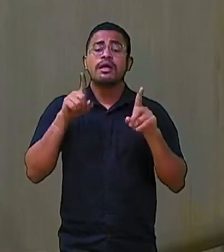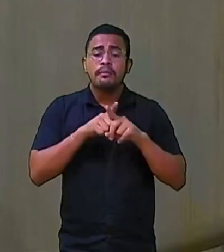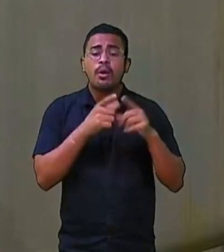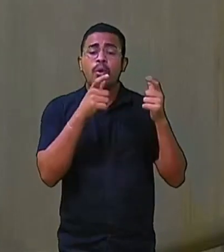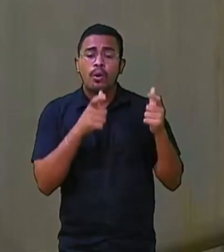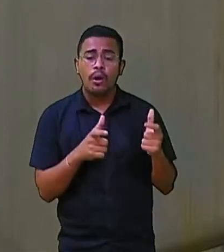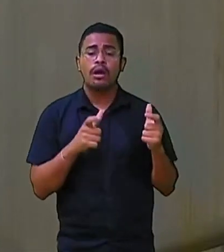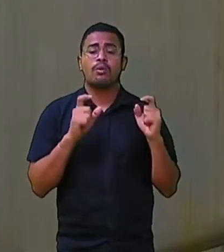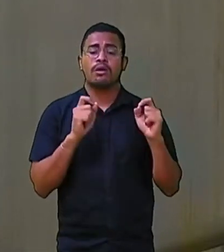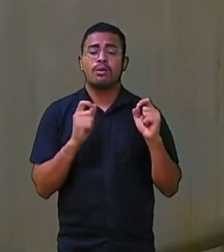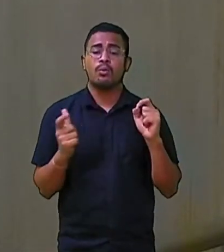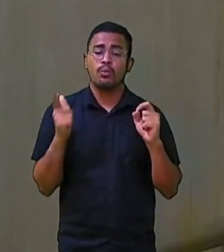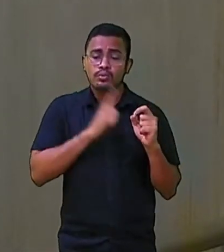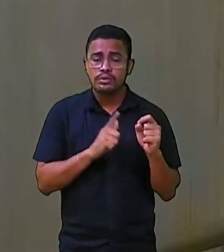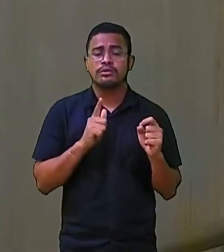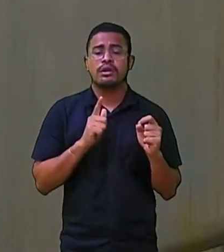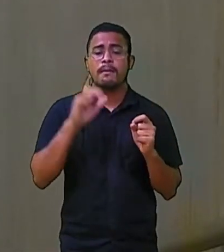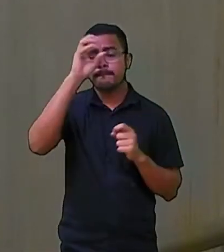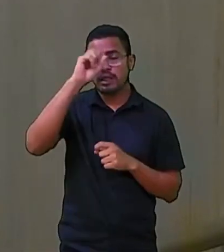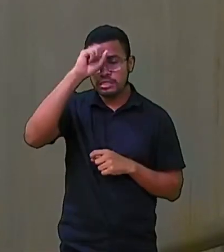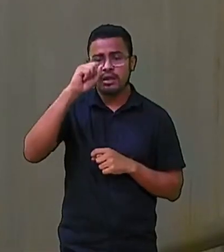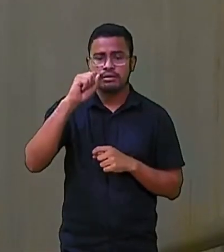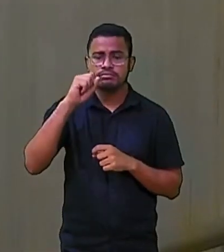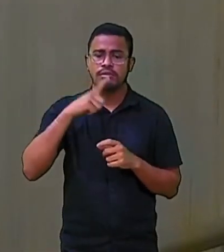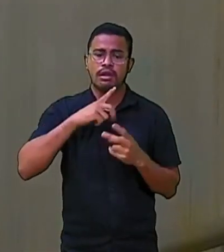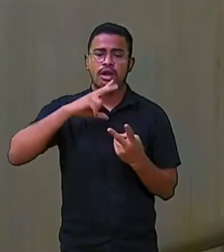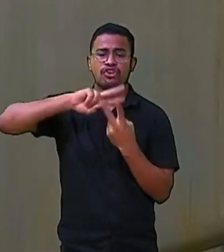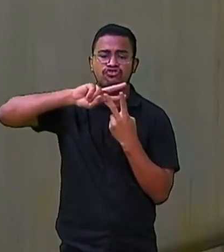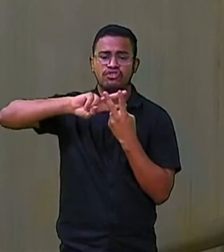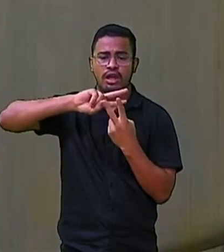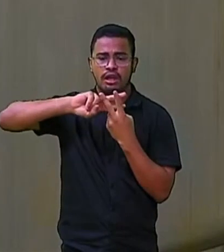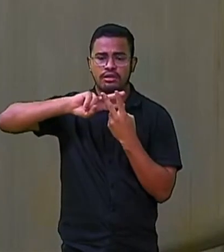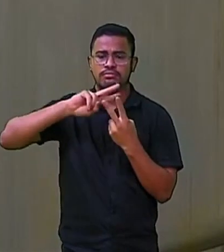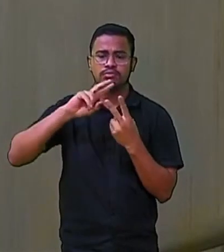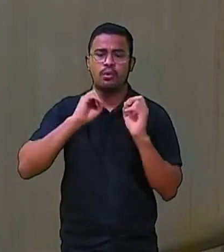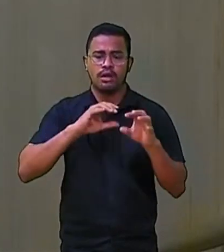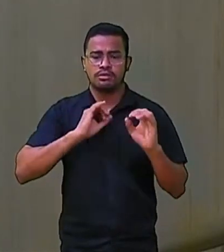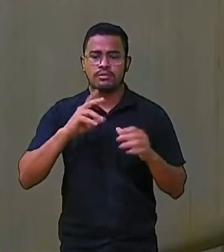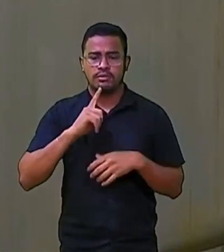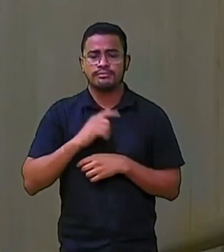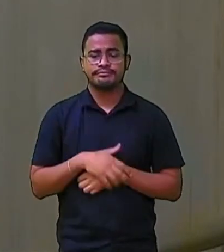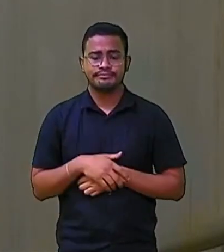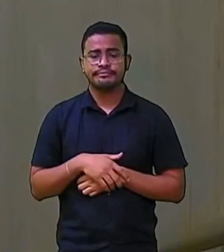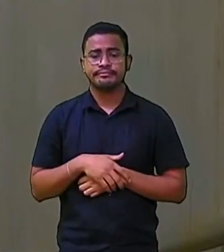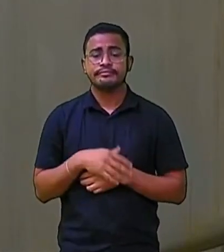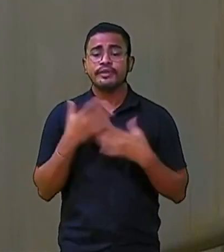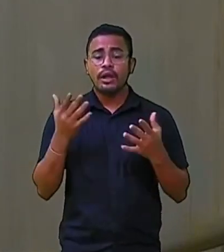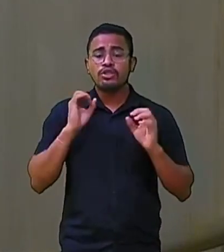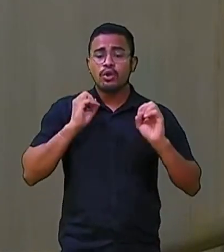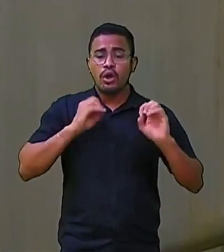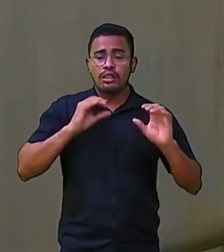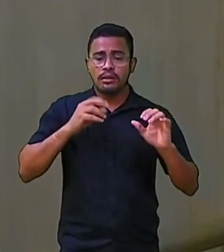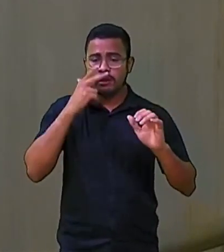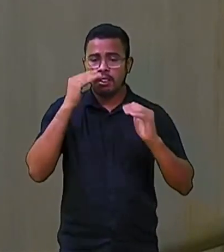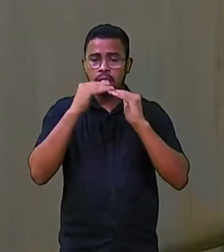onde possam aprender, hashtag educação Nossa educação está indo por